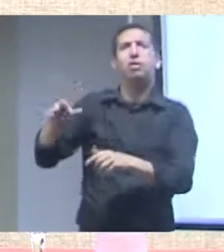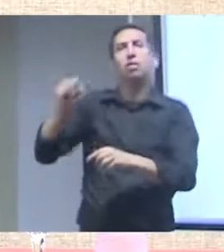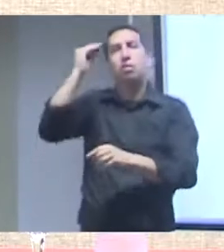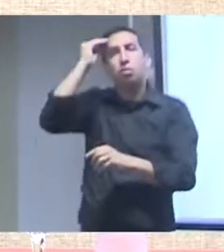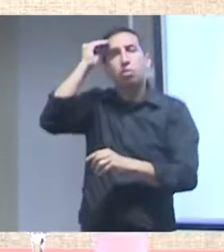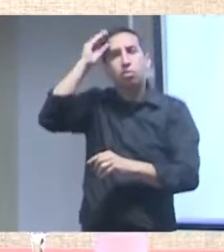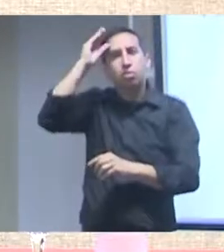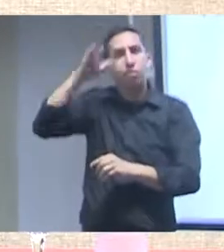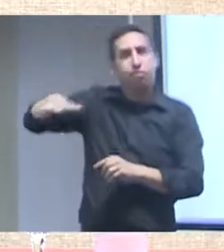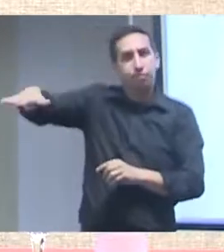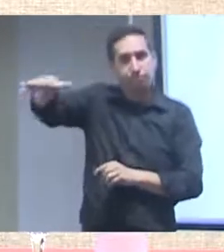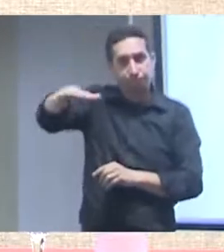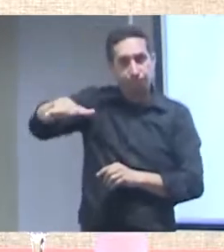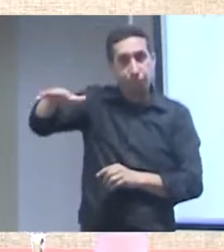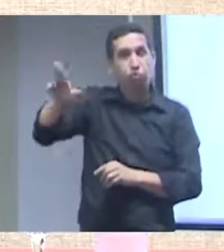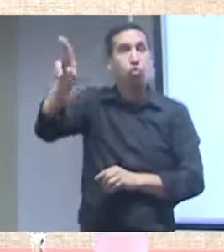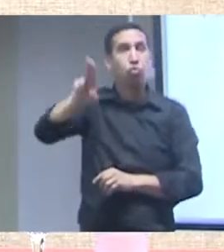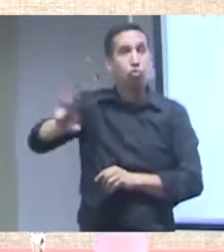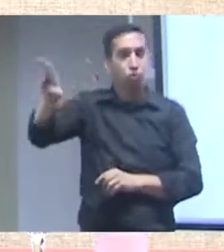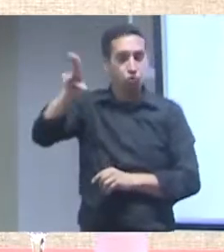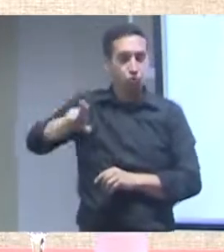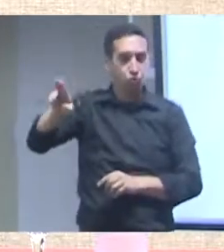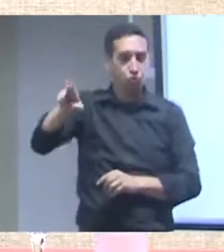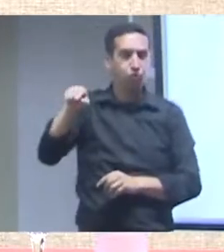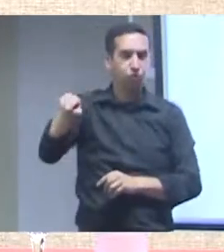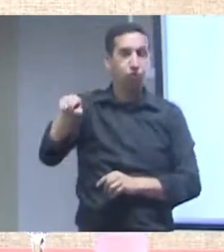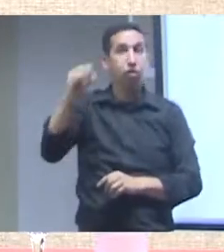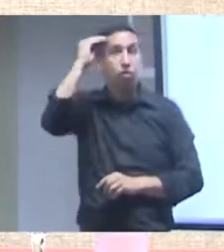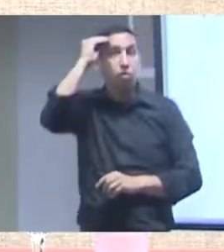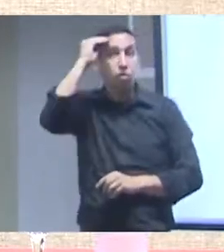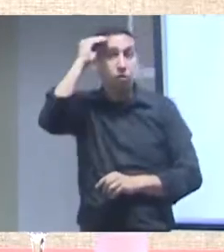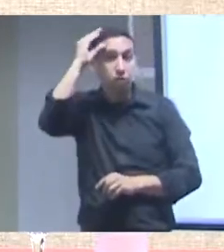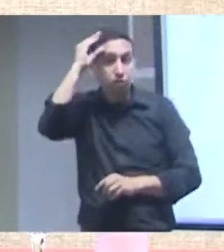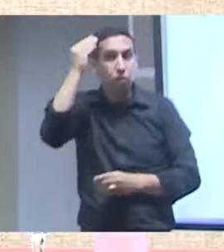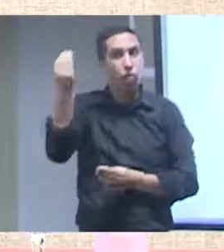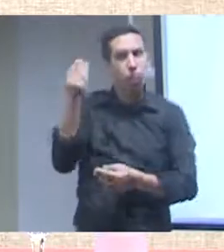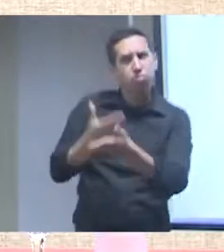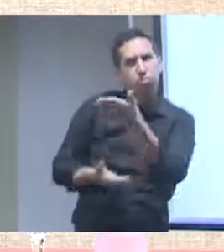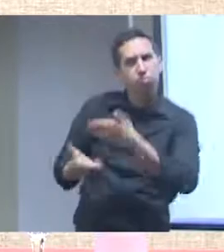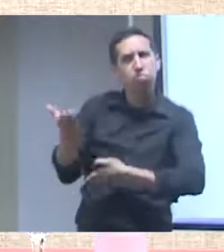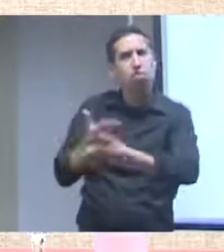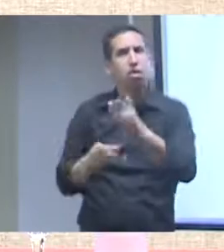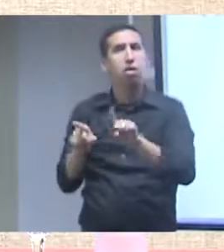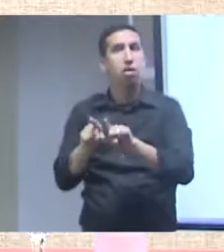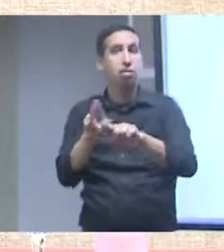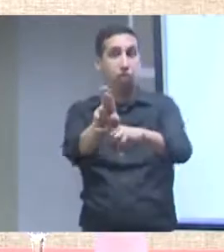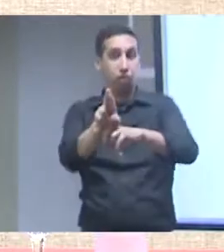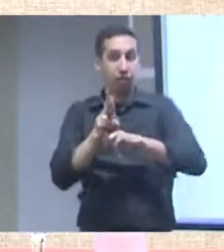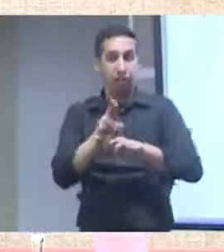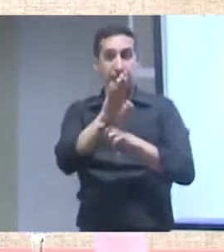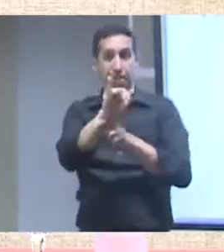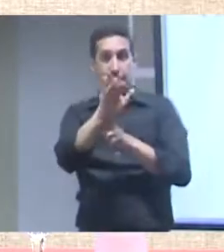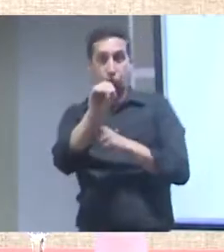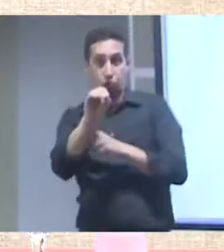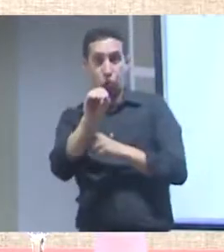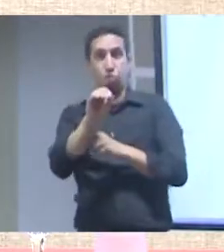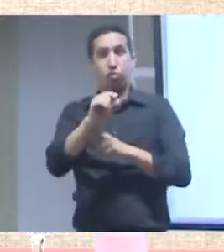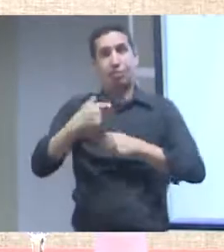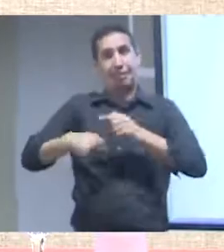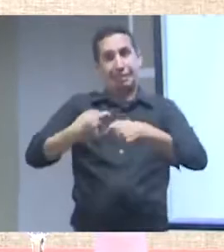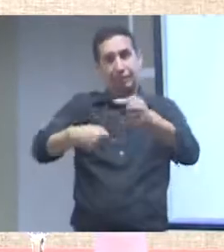conhecimentos e dos recursos biogenéticos dessas populações tradicionais. Então,